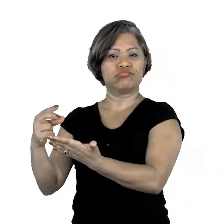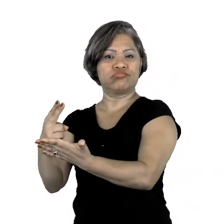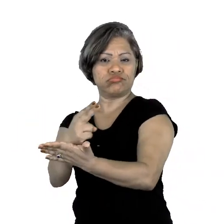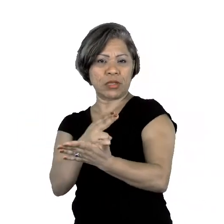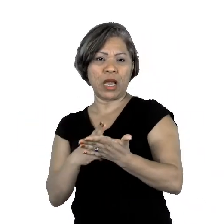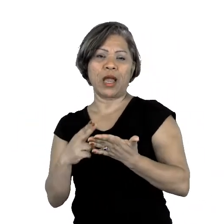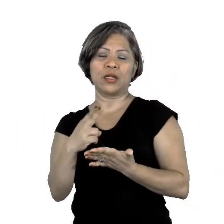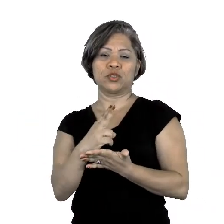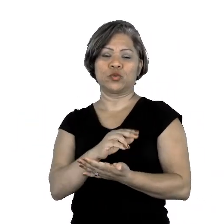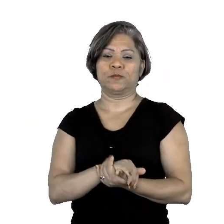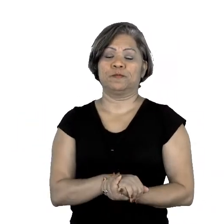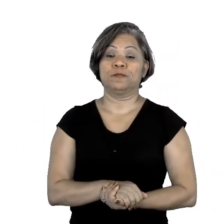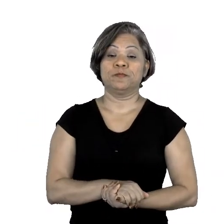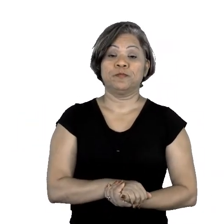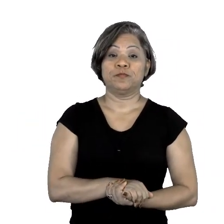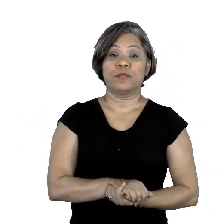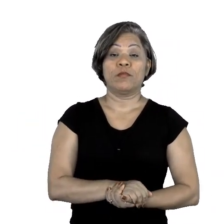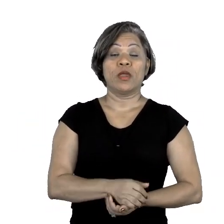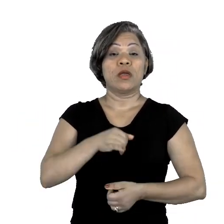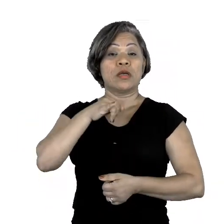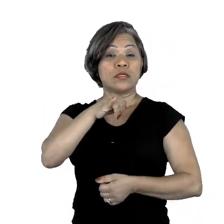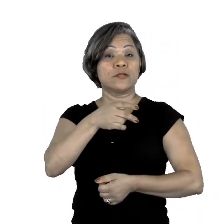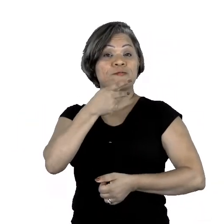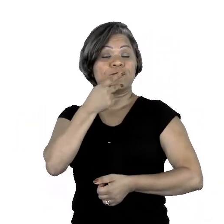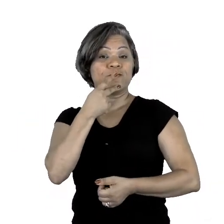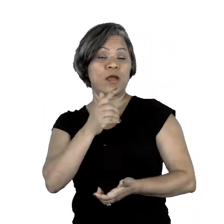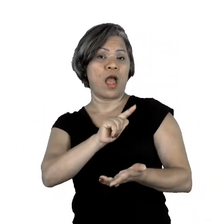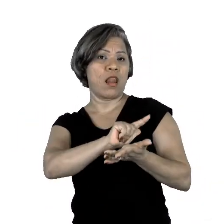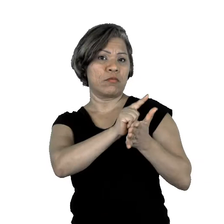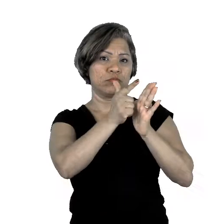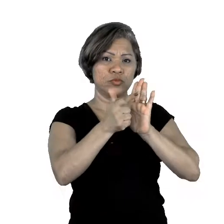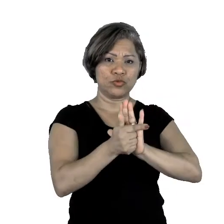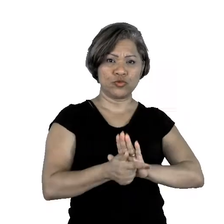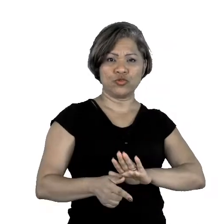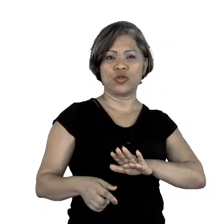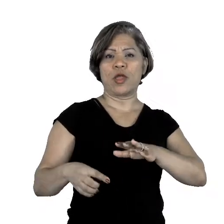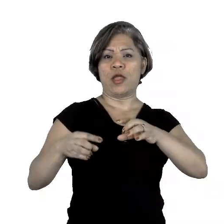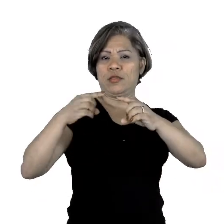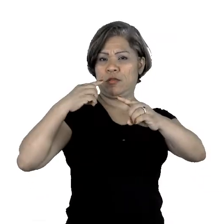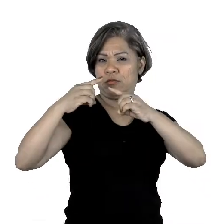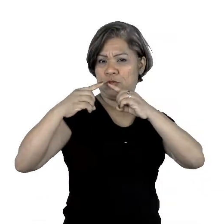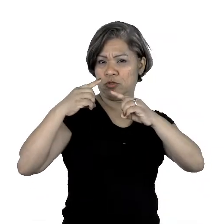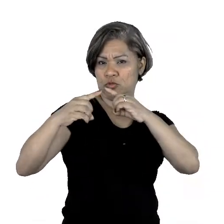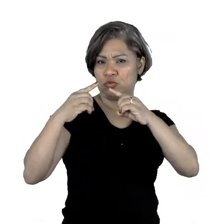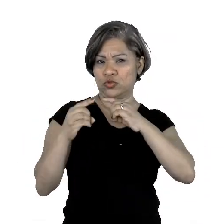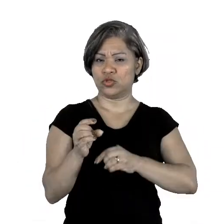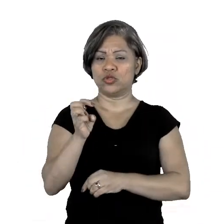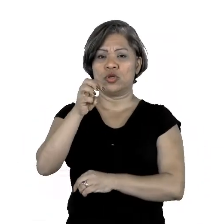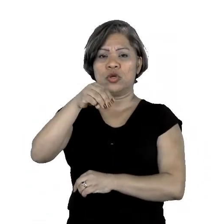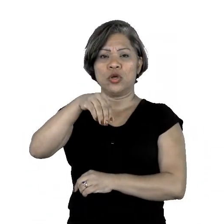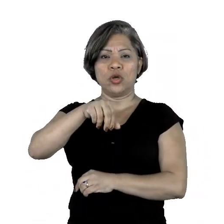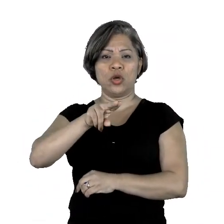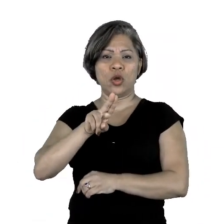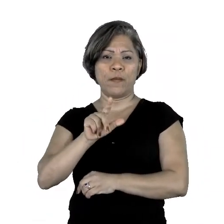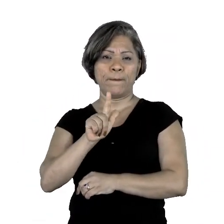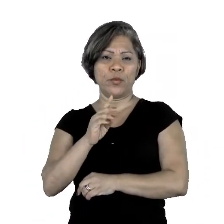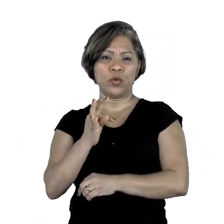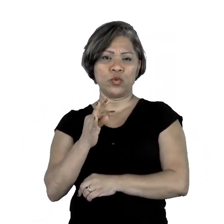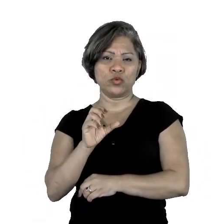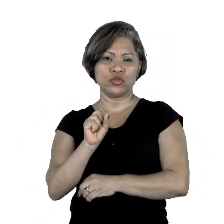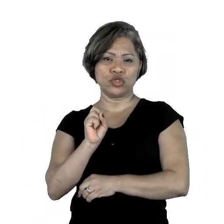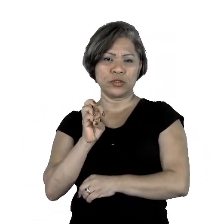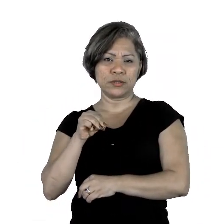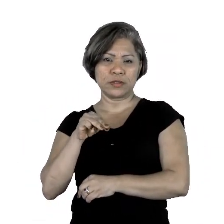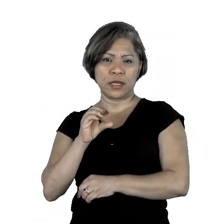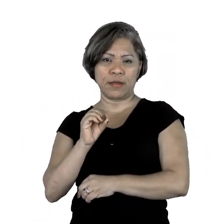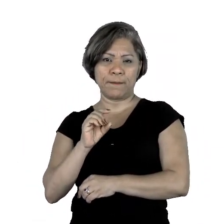falamos em gênero discursivos, multissemióticos, estamos falando daqueles compostos por